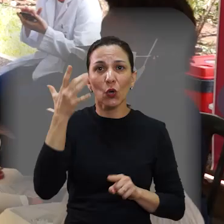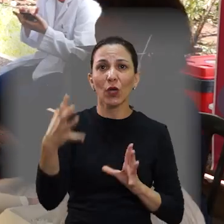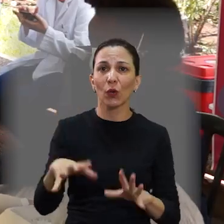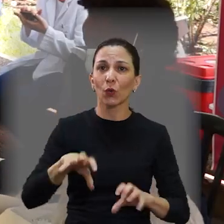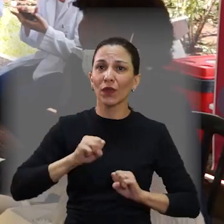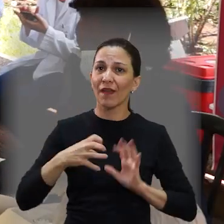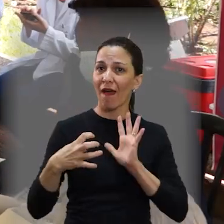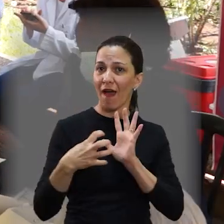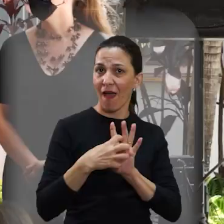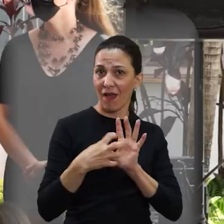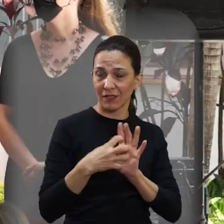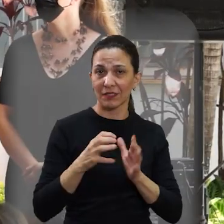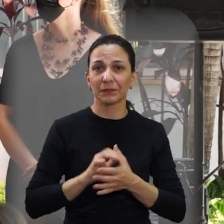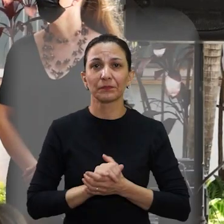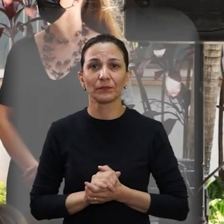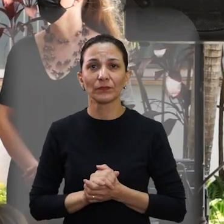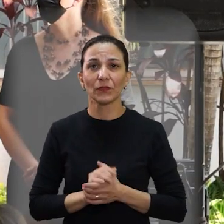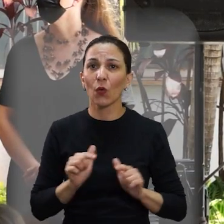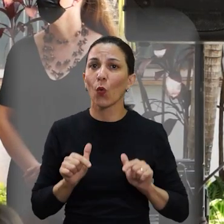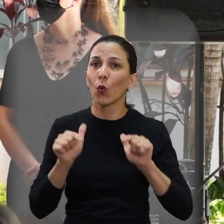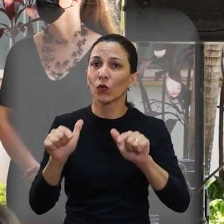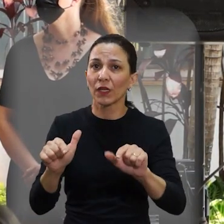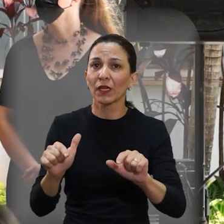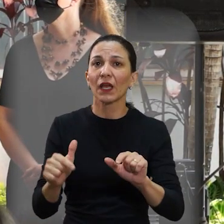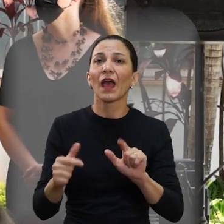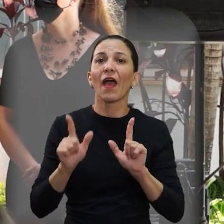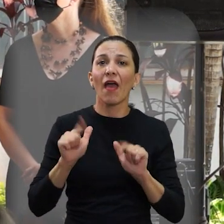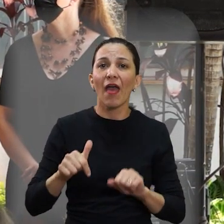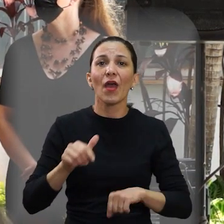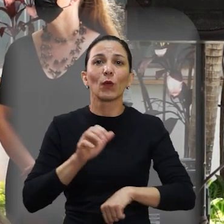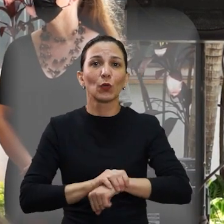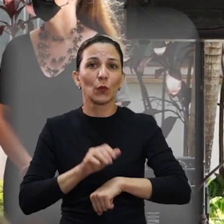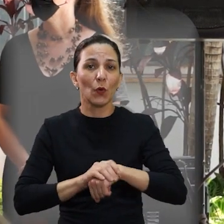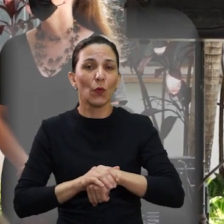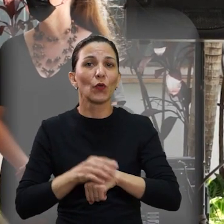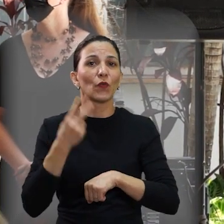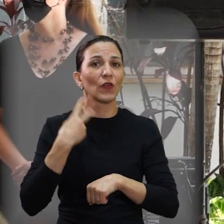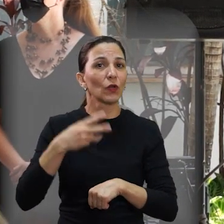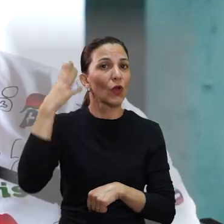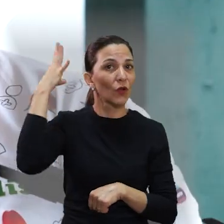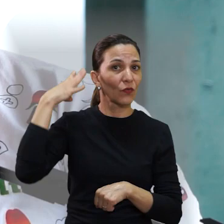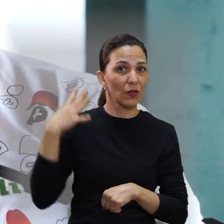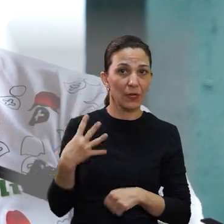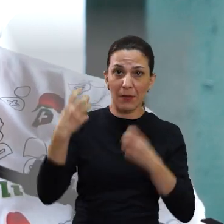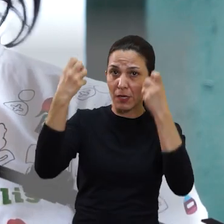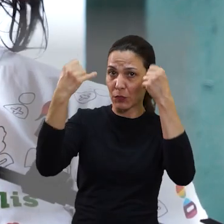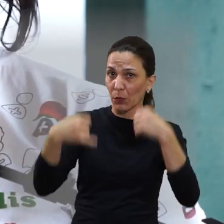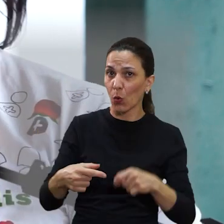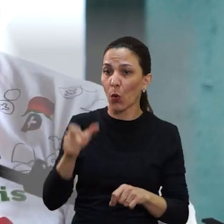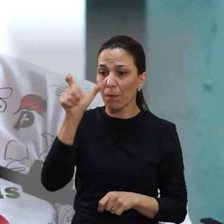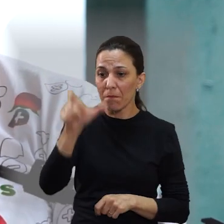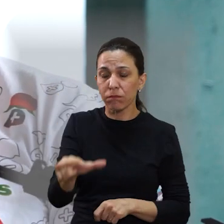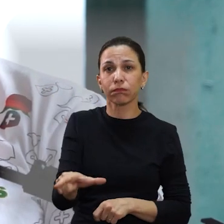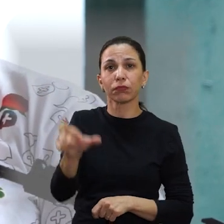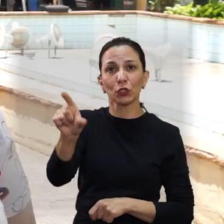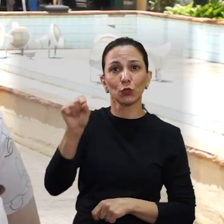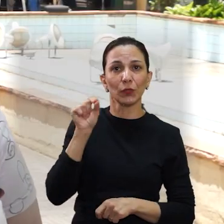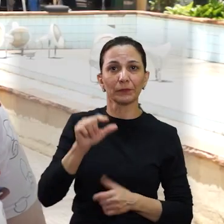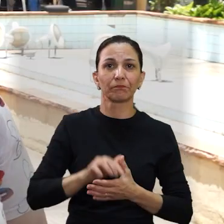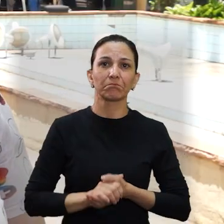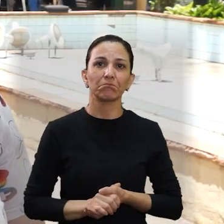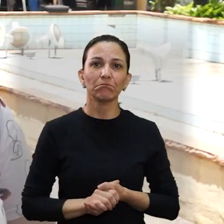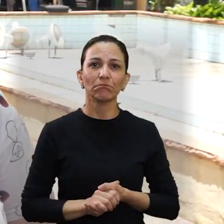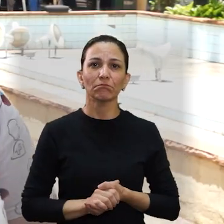pelo HIV AIDS. A honraria foi concedida por indicação da vereadora Filipe Brunelli, que explicou a escolha da homenageada.